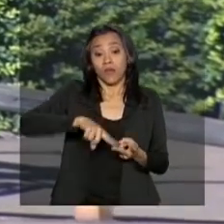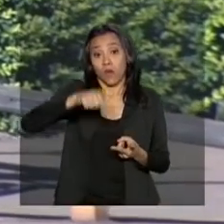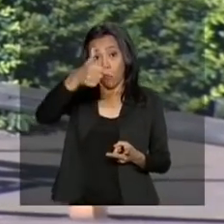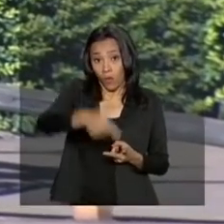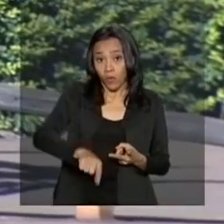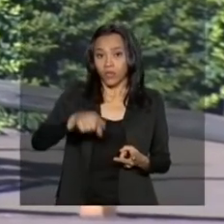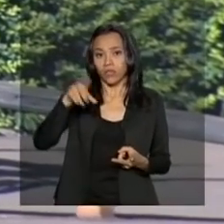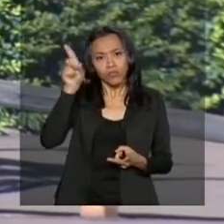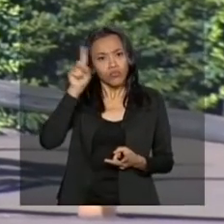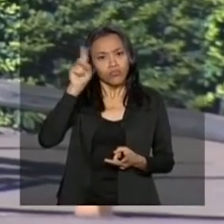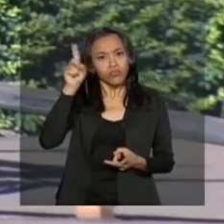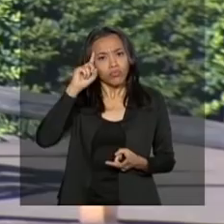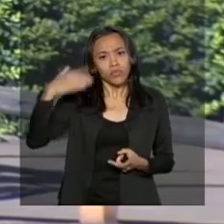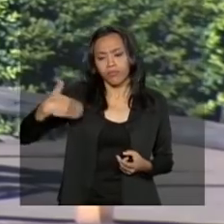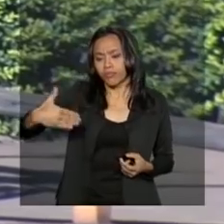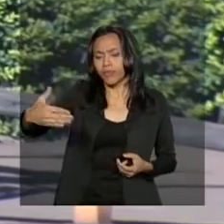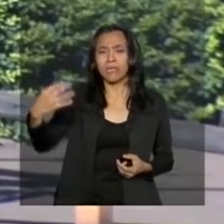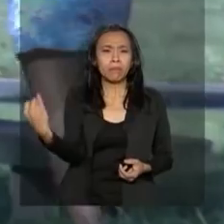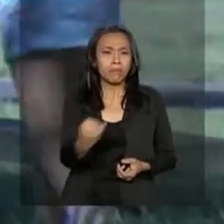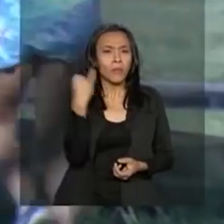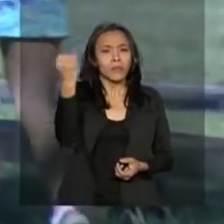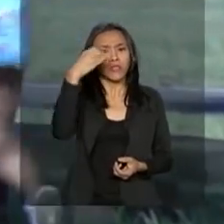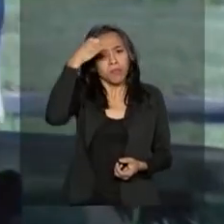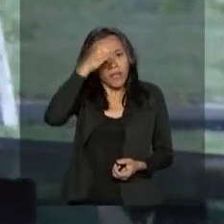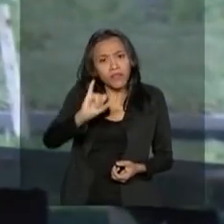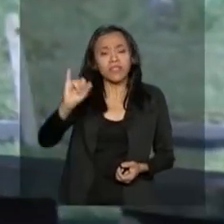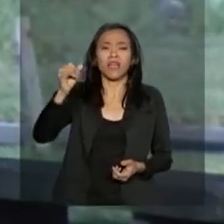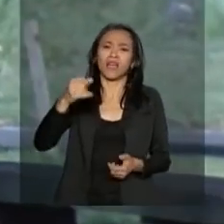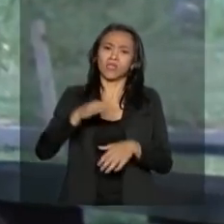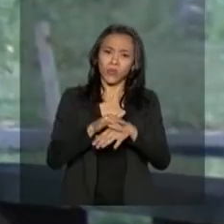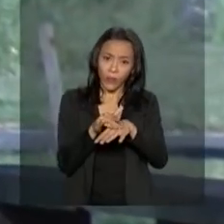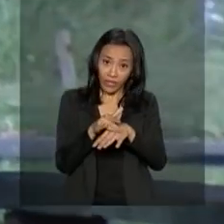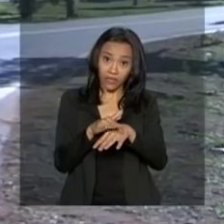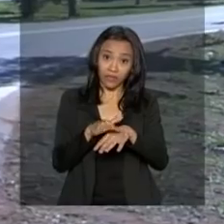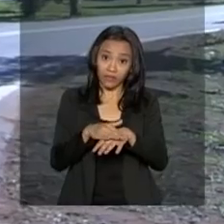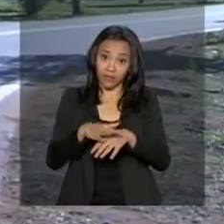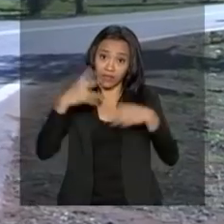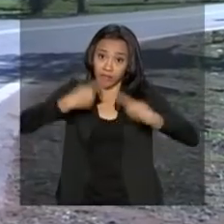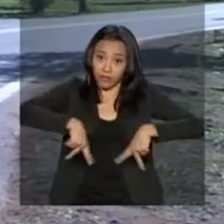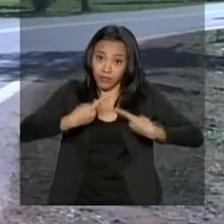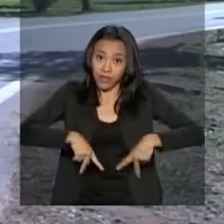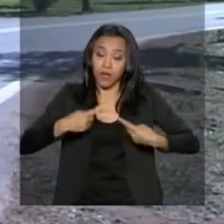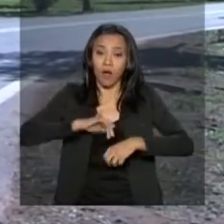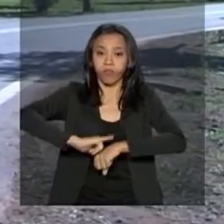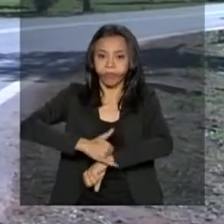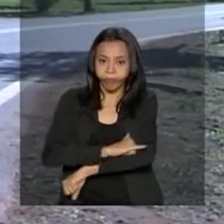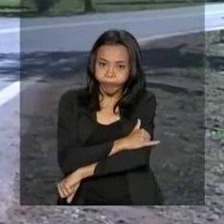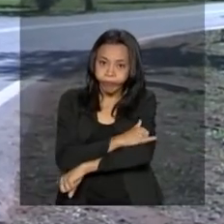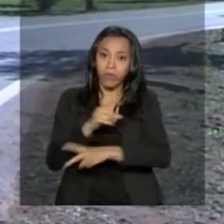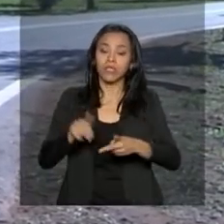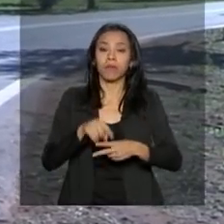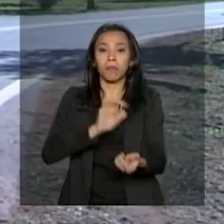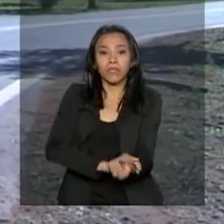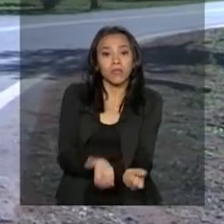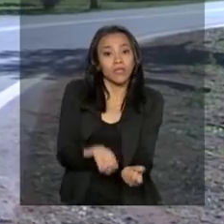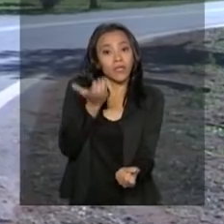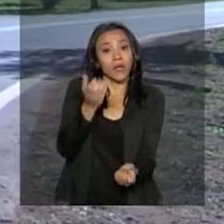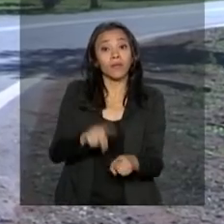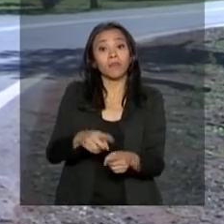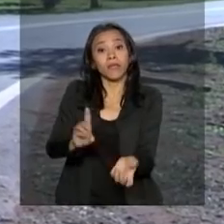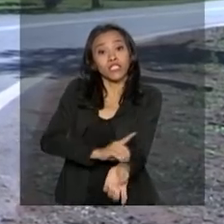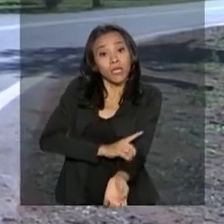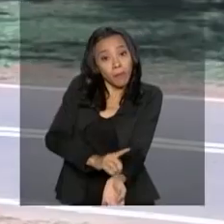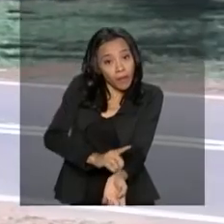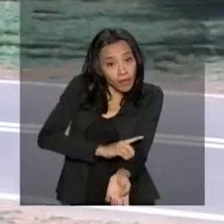física regular é fundamental para prevenir as doenças crônicas não transmissíveis, como obesidade, hipertensão e diabetes,